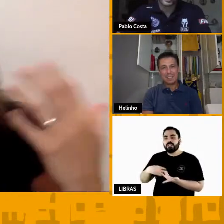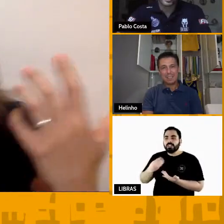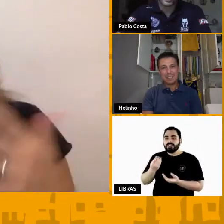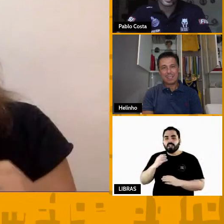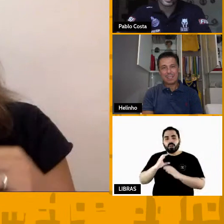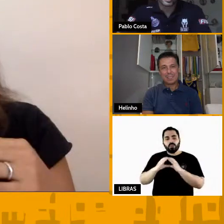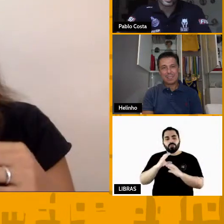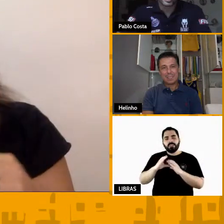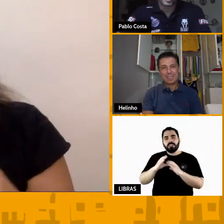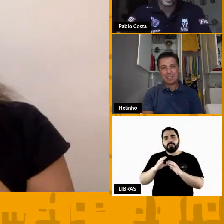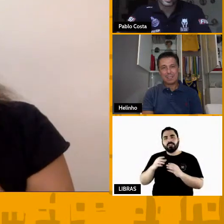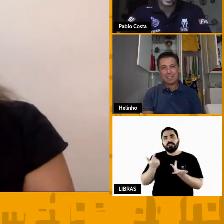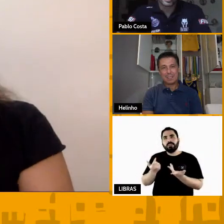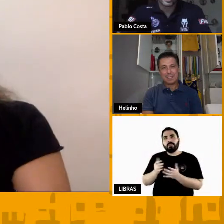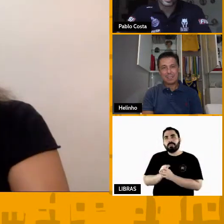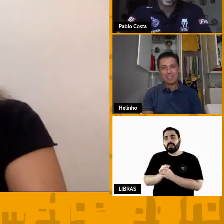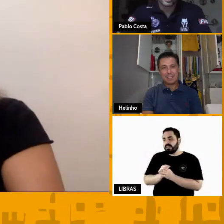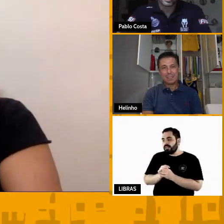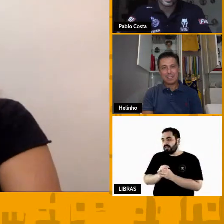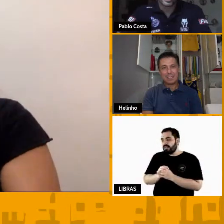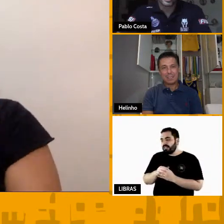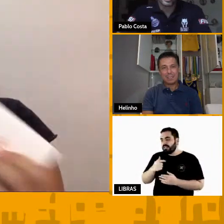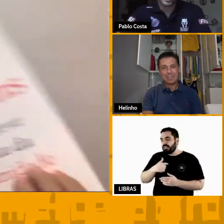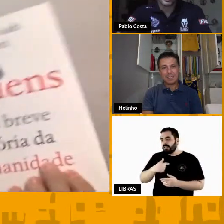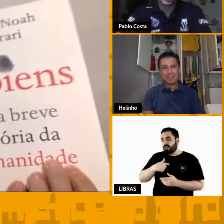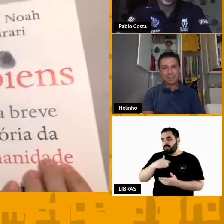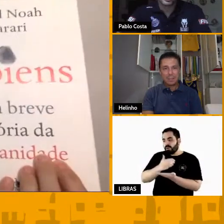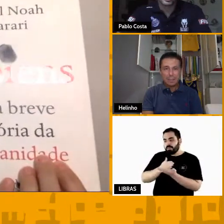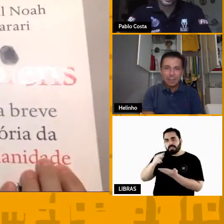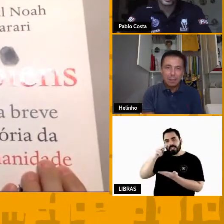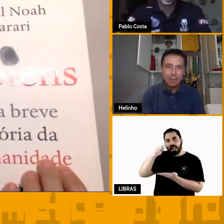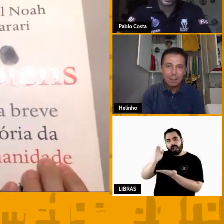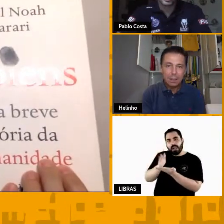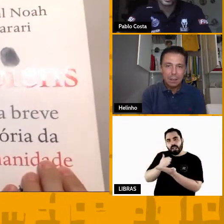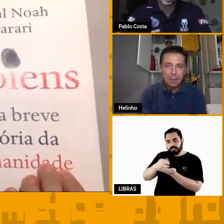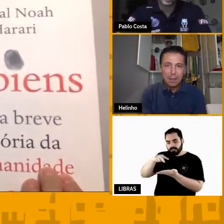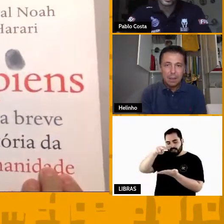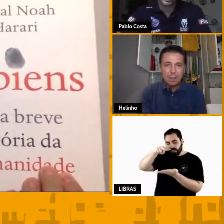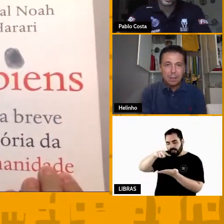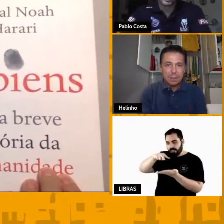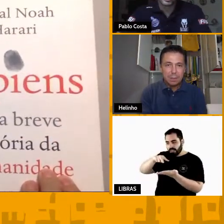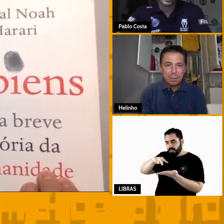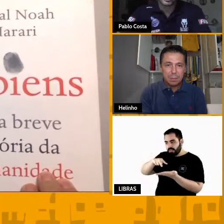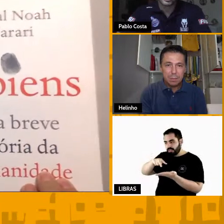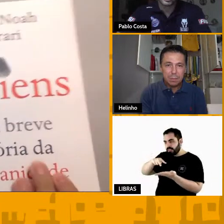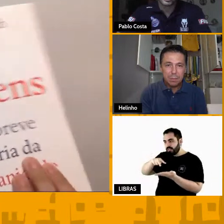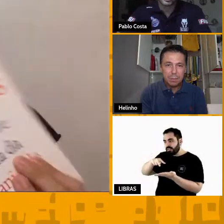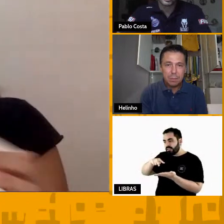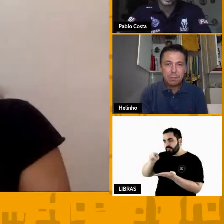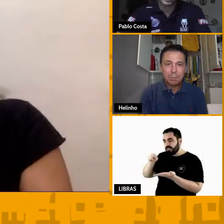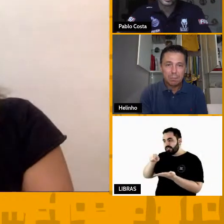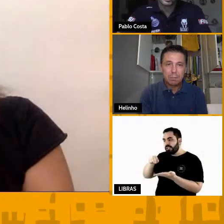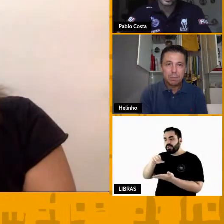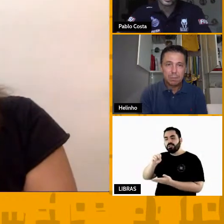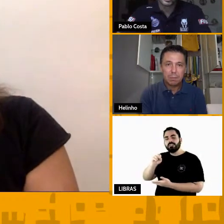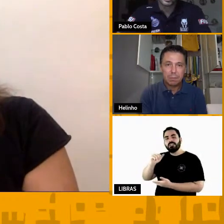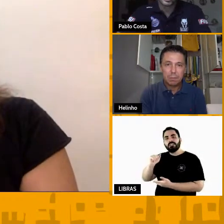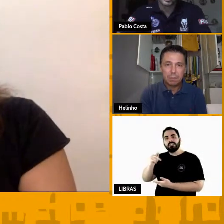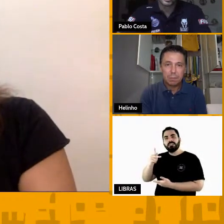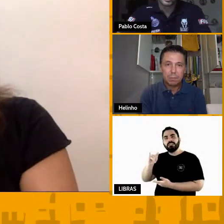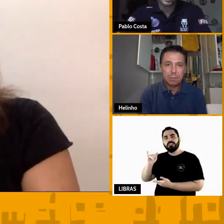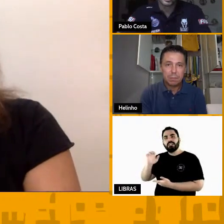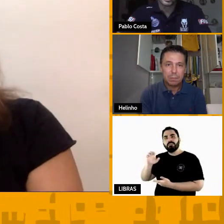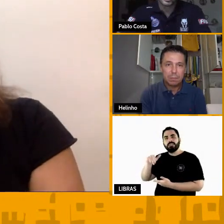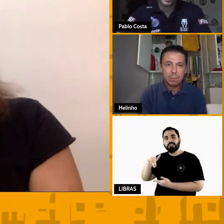E por acaso, duas semanas atrás, eu comecei a ler esse livro aqui, recomendo para quem ainda não viu, que é o Sapiens, do Yuval